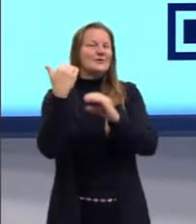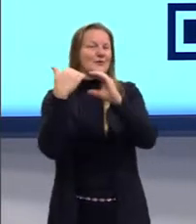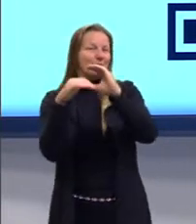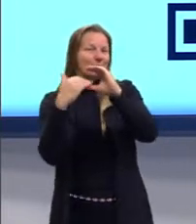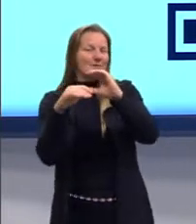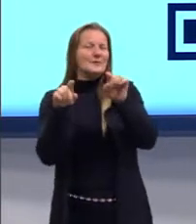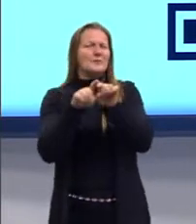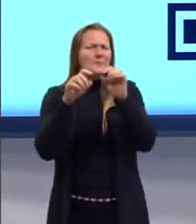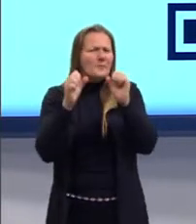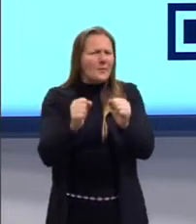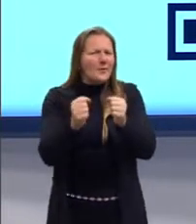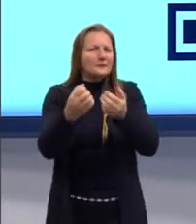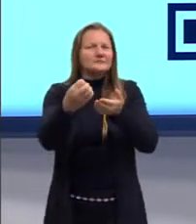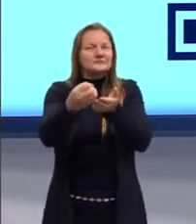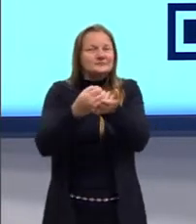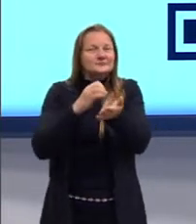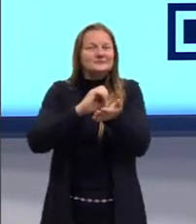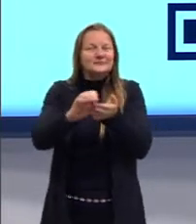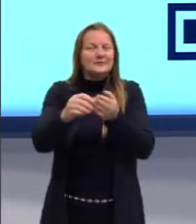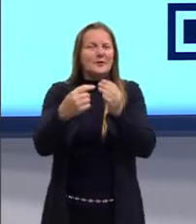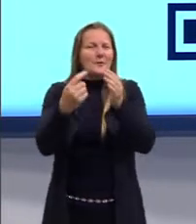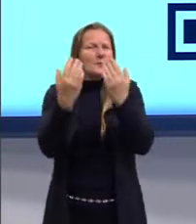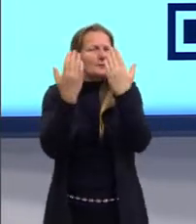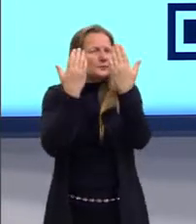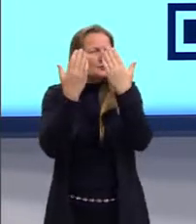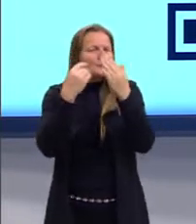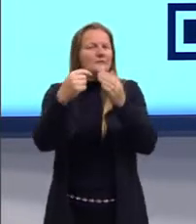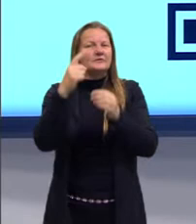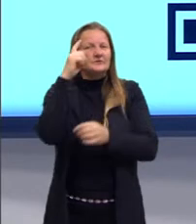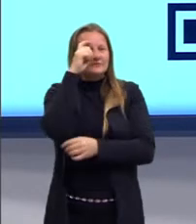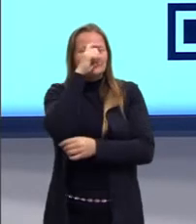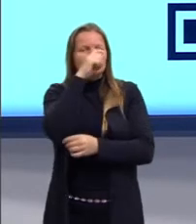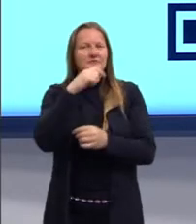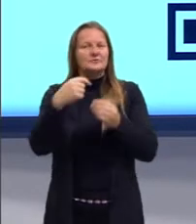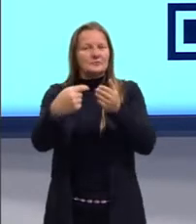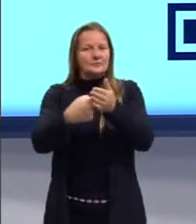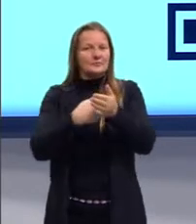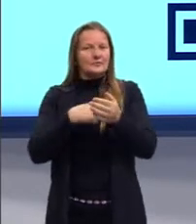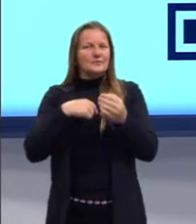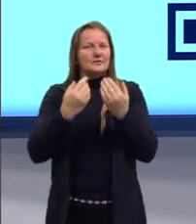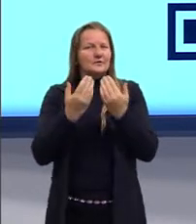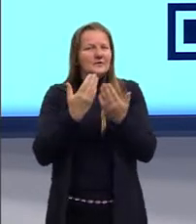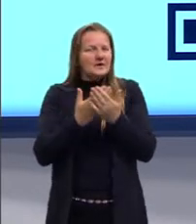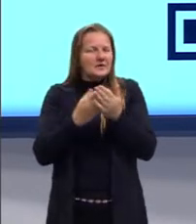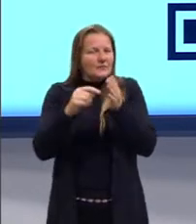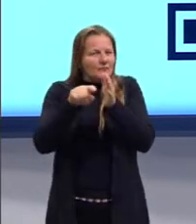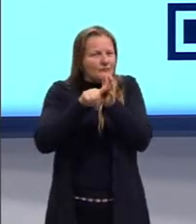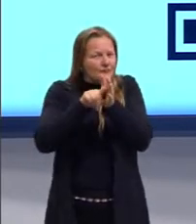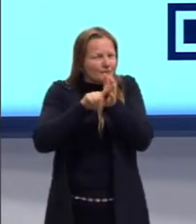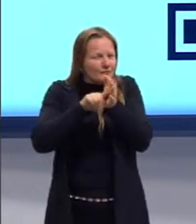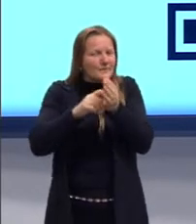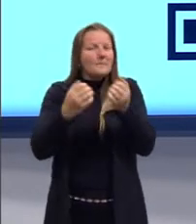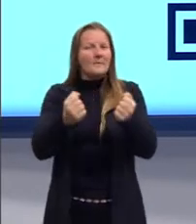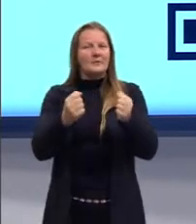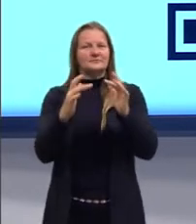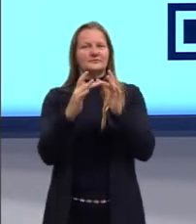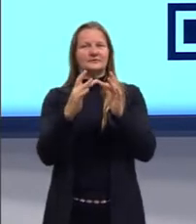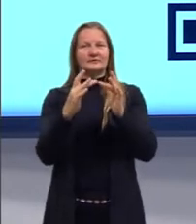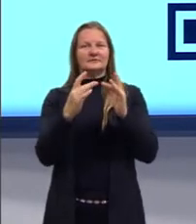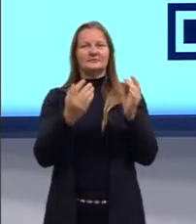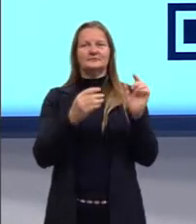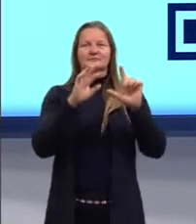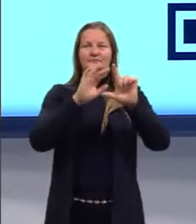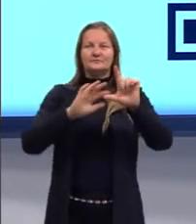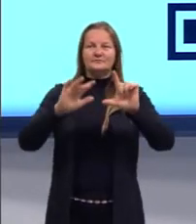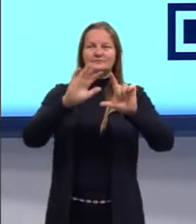mensagem, mandar alguma questão que vocês tiveram dificuldade ou queiram dar uma verificada e também ali no QR